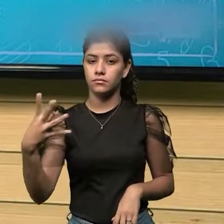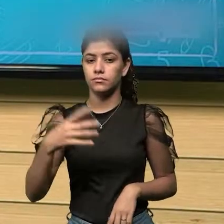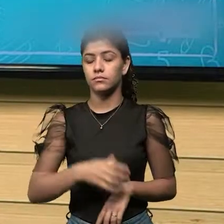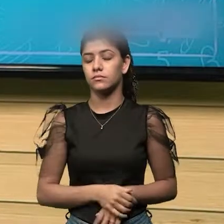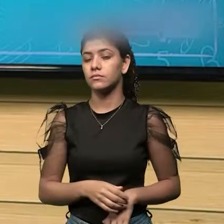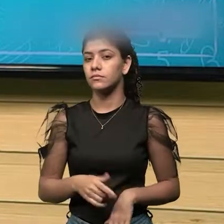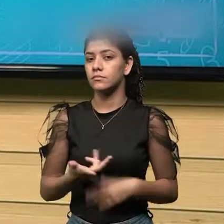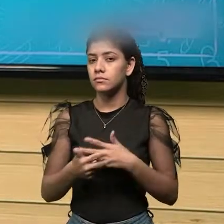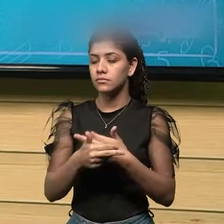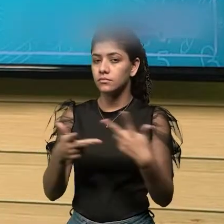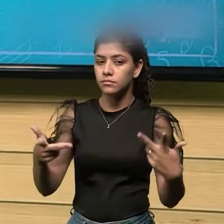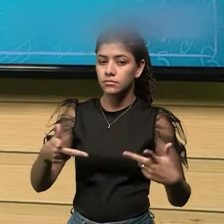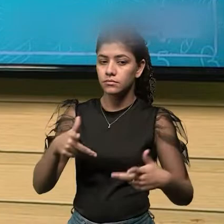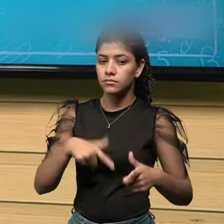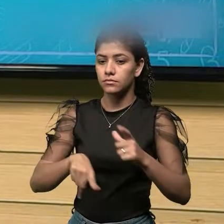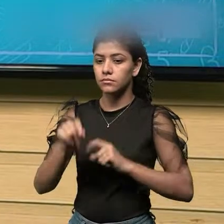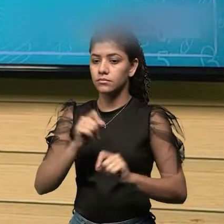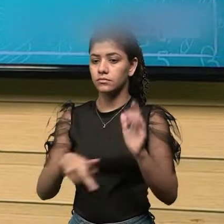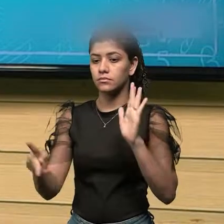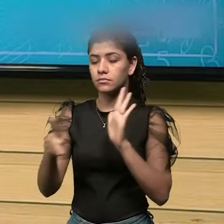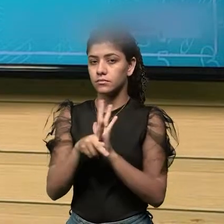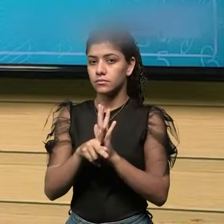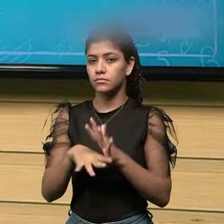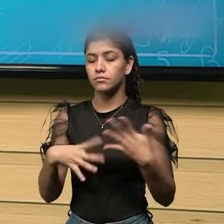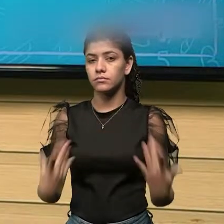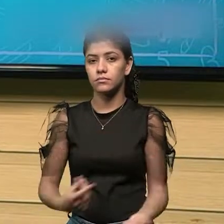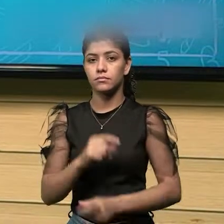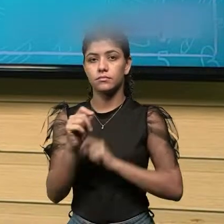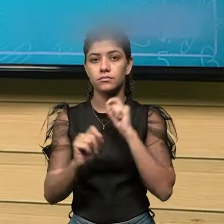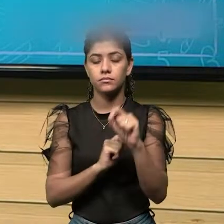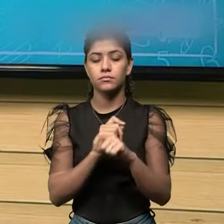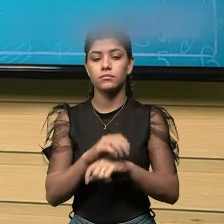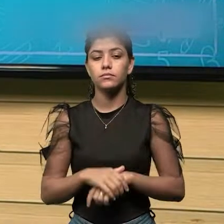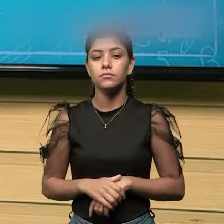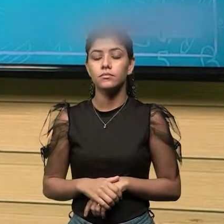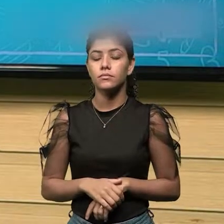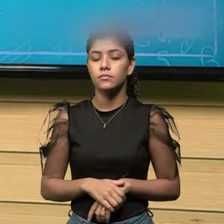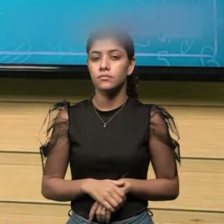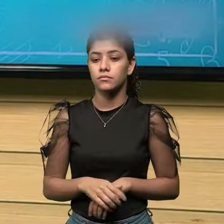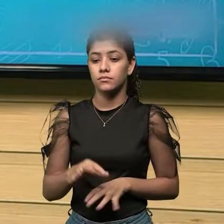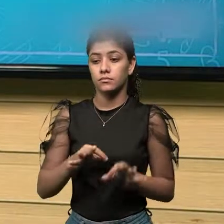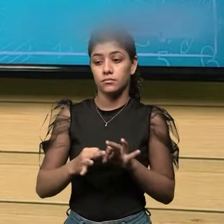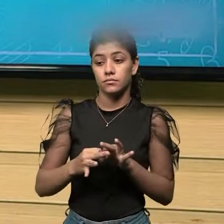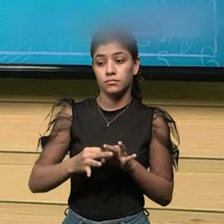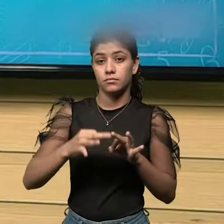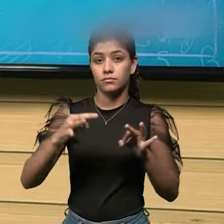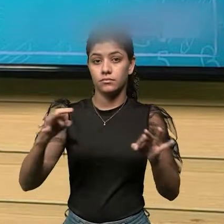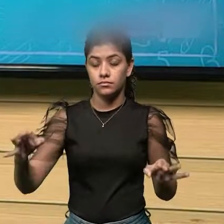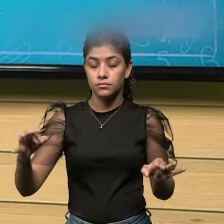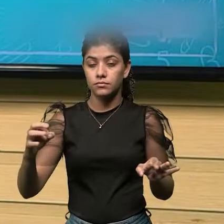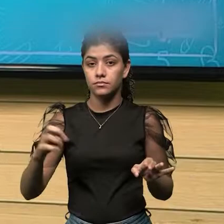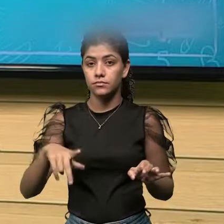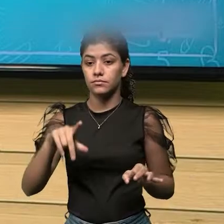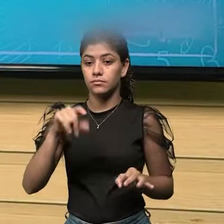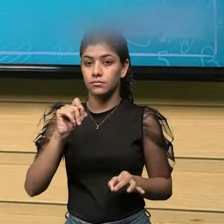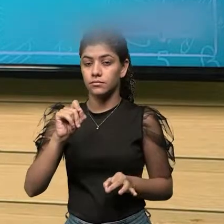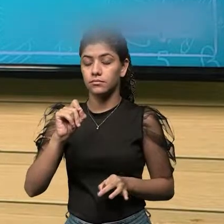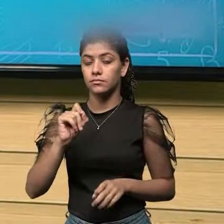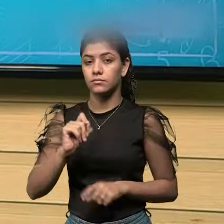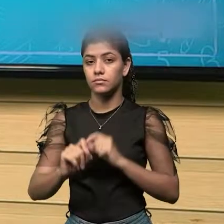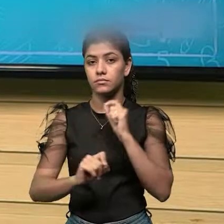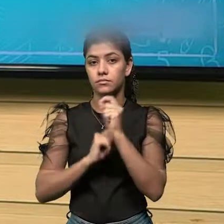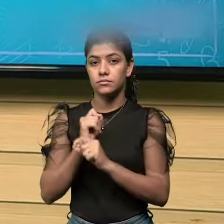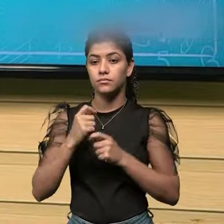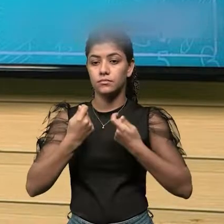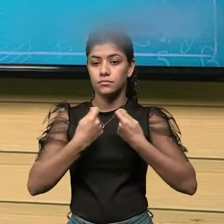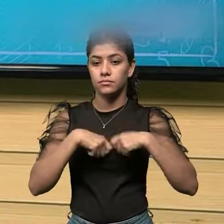específicos, onde a unidade de medida, tomada dessa medição, ela tem que ser